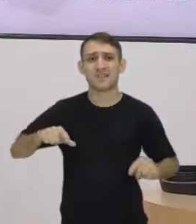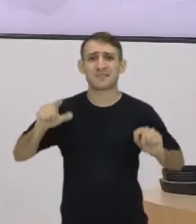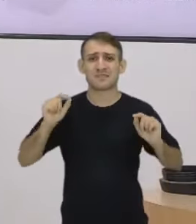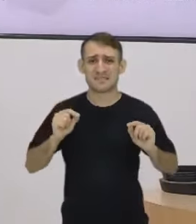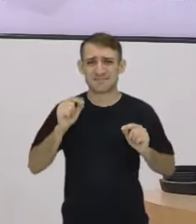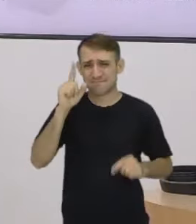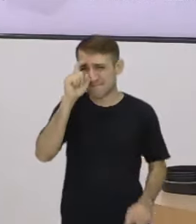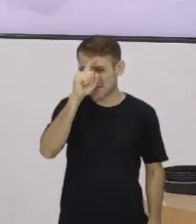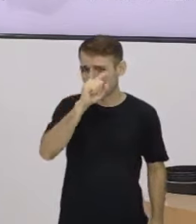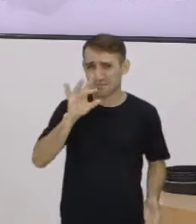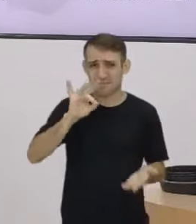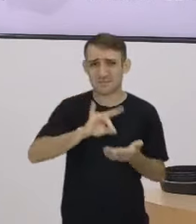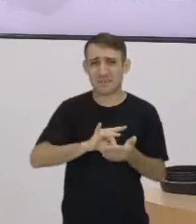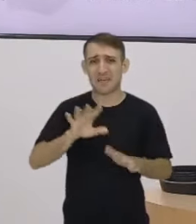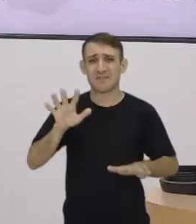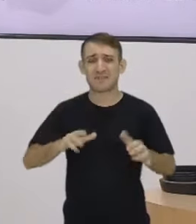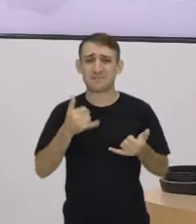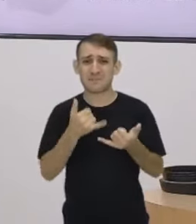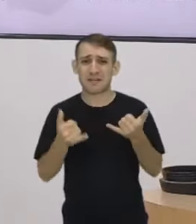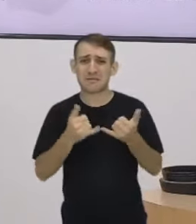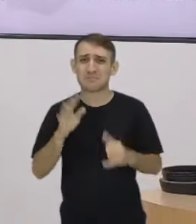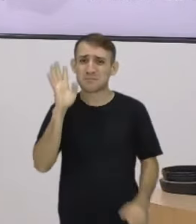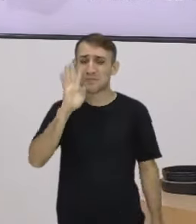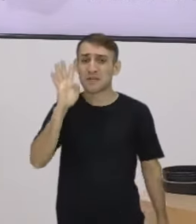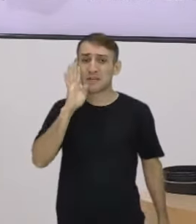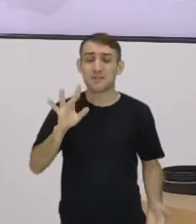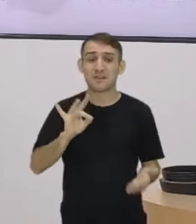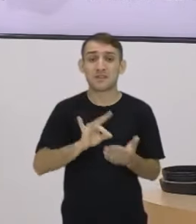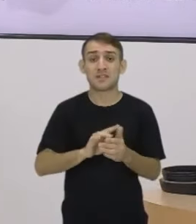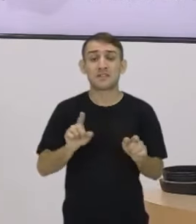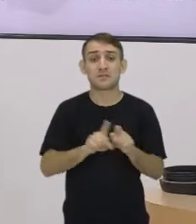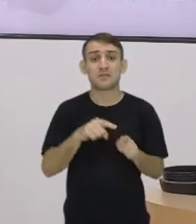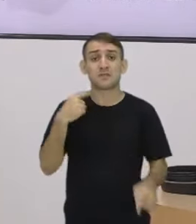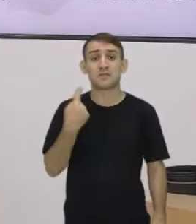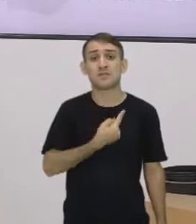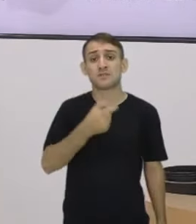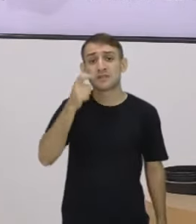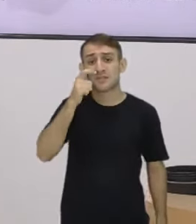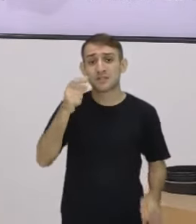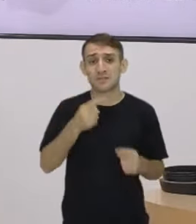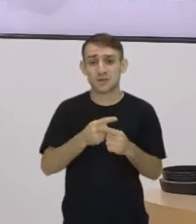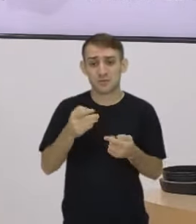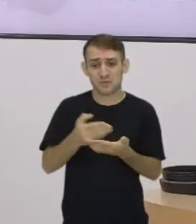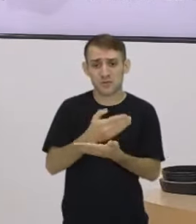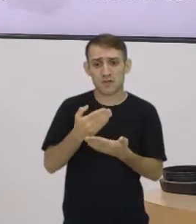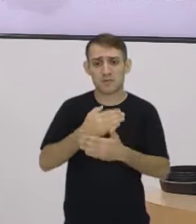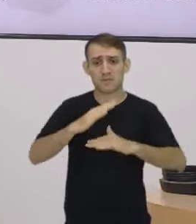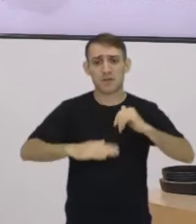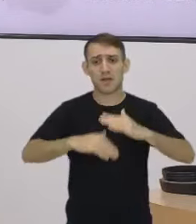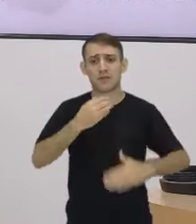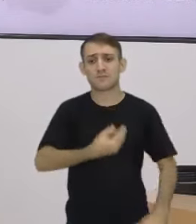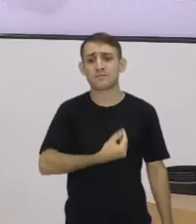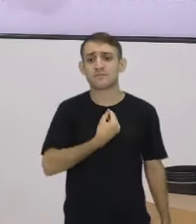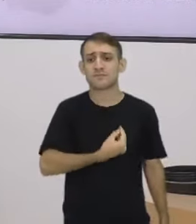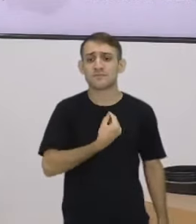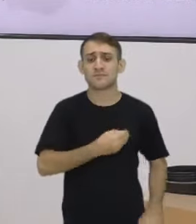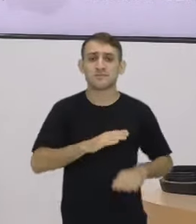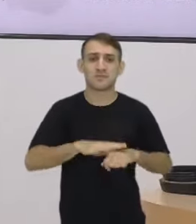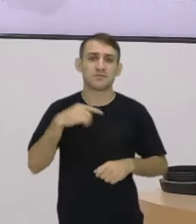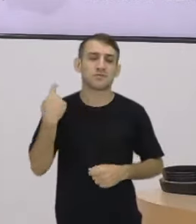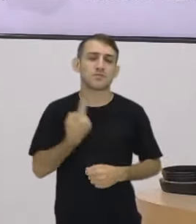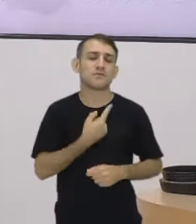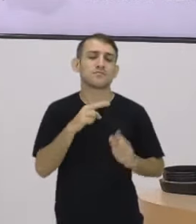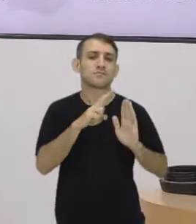delicados, ou que, às vezes, são muito bacanas aí. Então, a gente, é interessante que o Diário de Práticas e Vivências, eles nos fazem, além de ser um